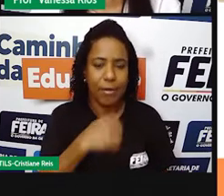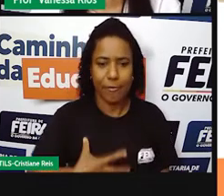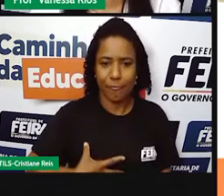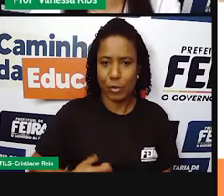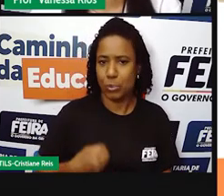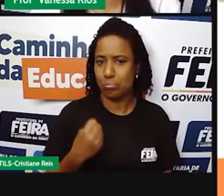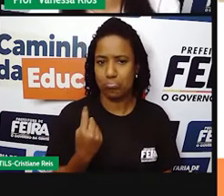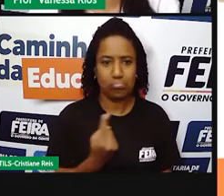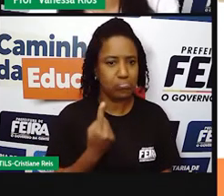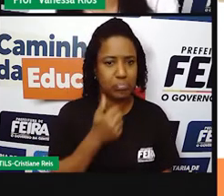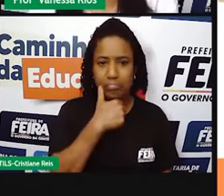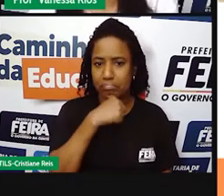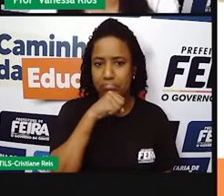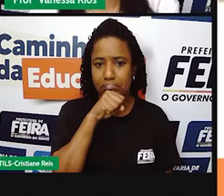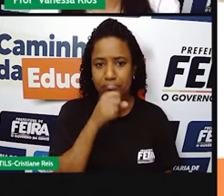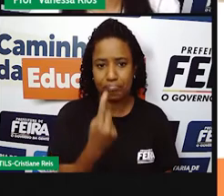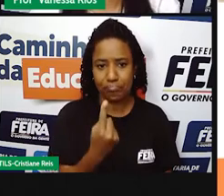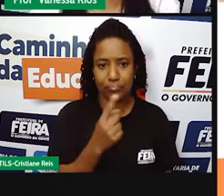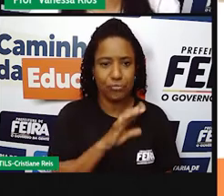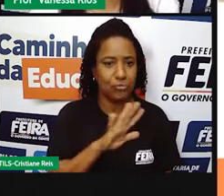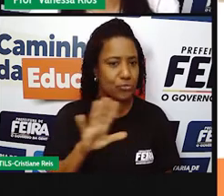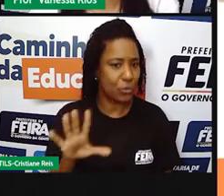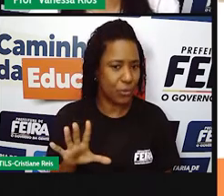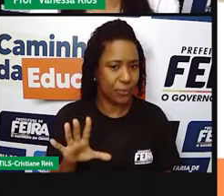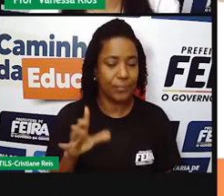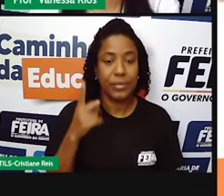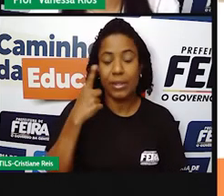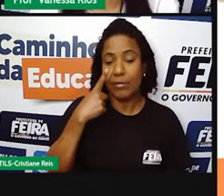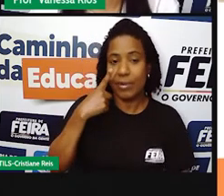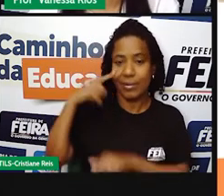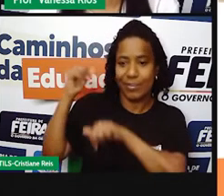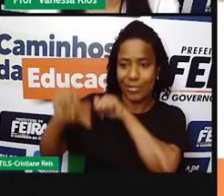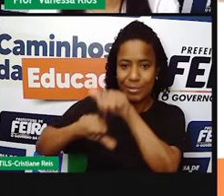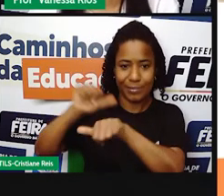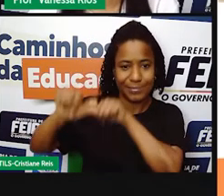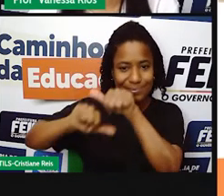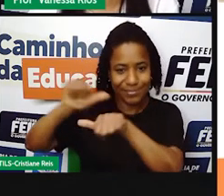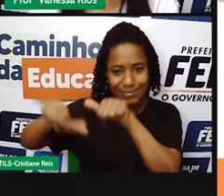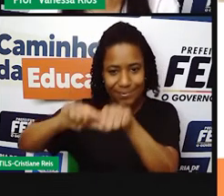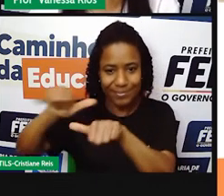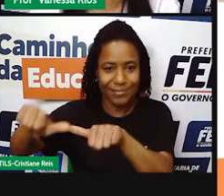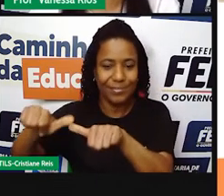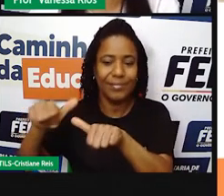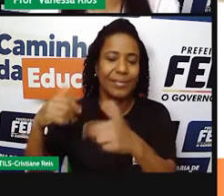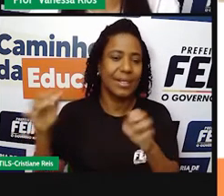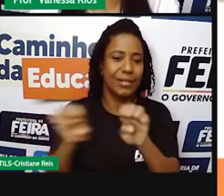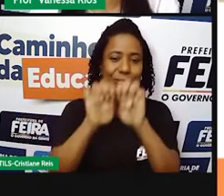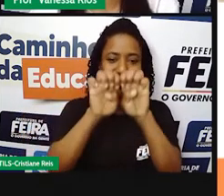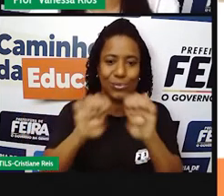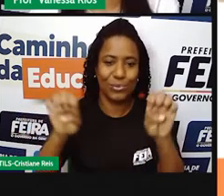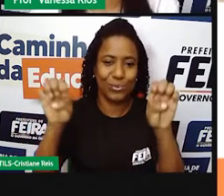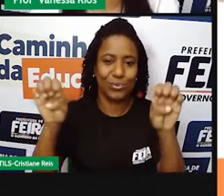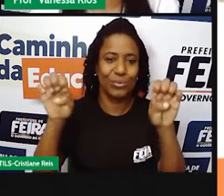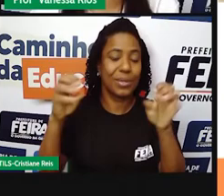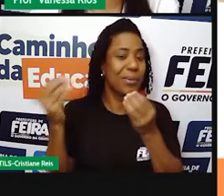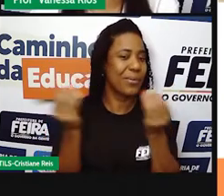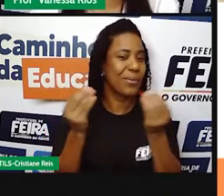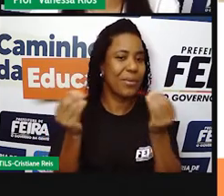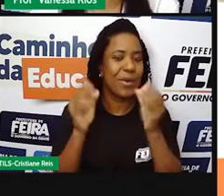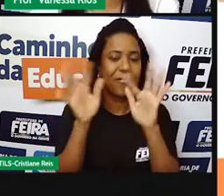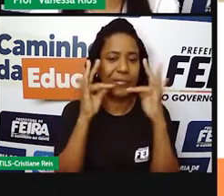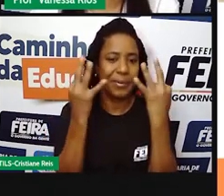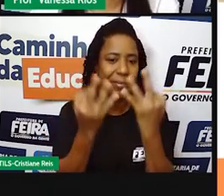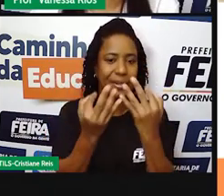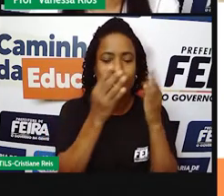E aí a gente observa toda essa transformação em relação a como a estrutura, como a organização familiar,